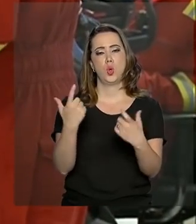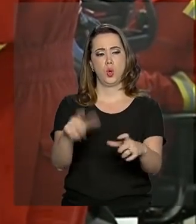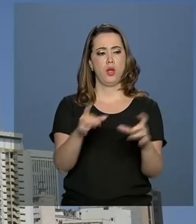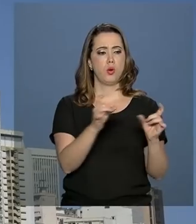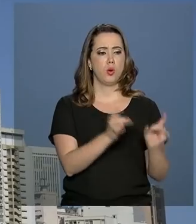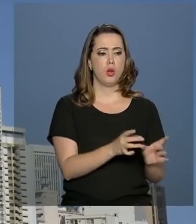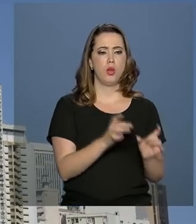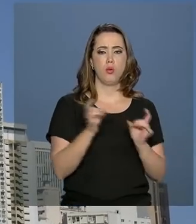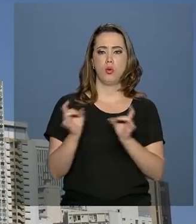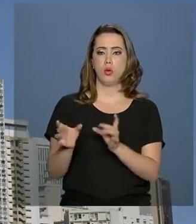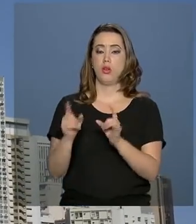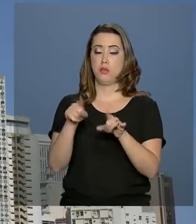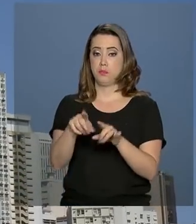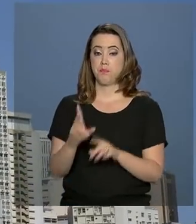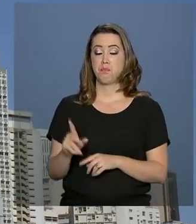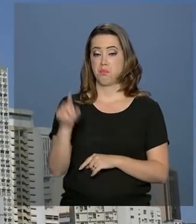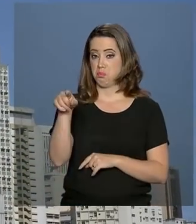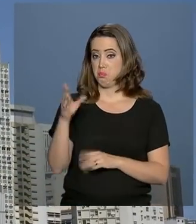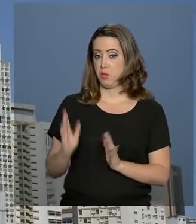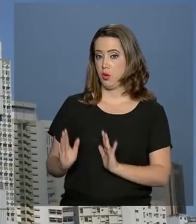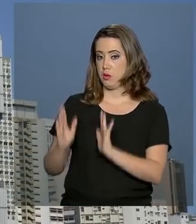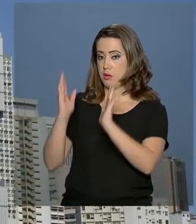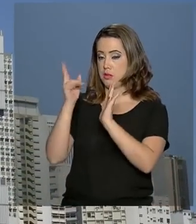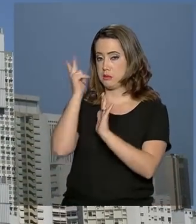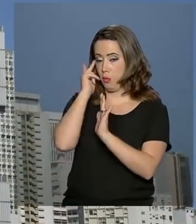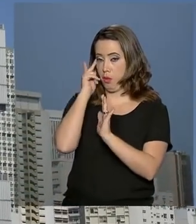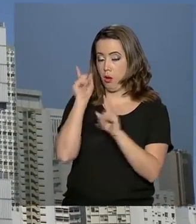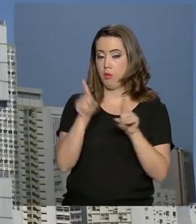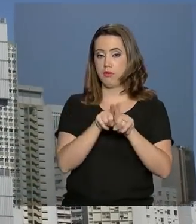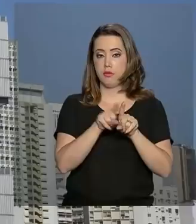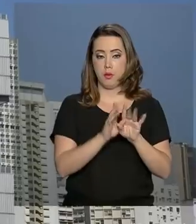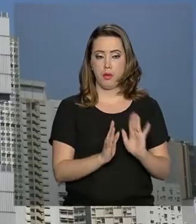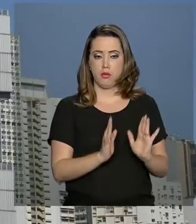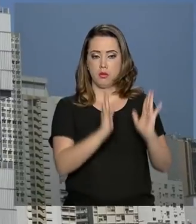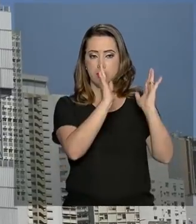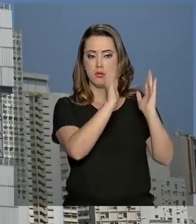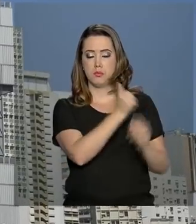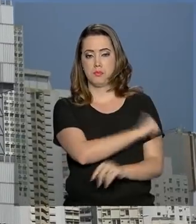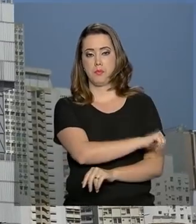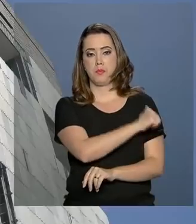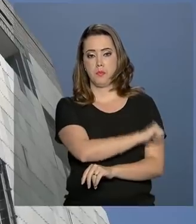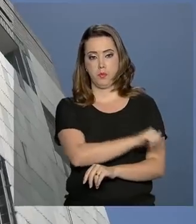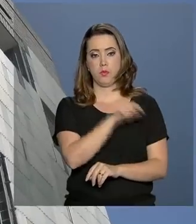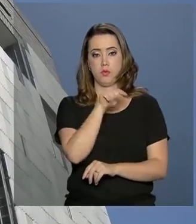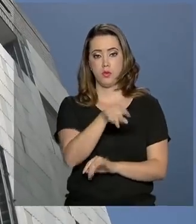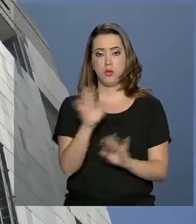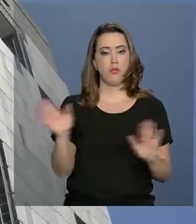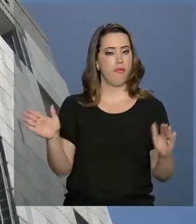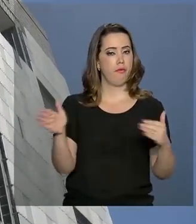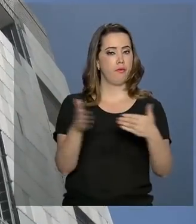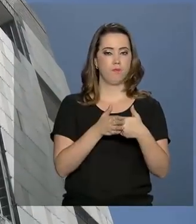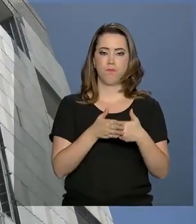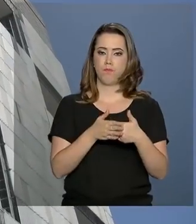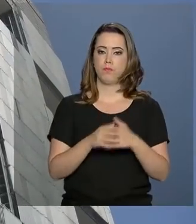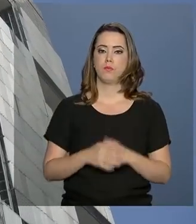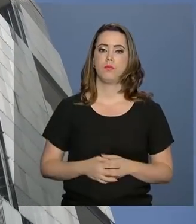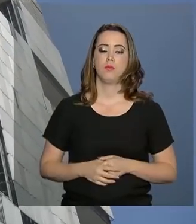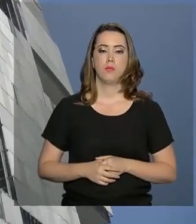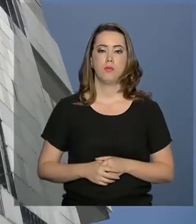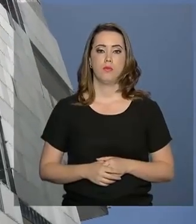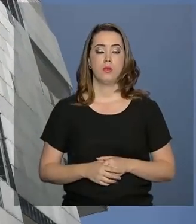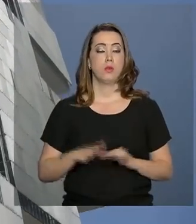despesas, o prédio da Petrobras na Avenida Paulista, em São Paulo, e um dos edifícios da companhia, no Rio de Janeiro, vão ser